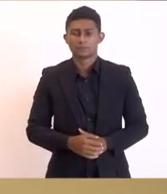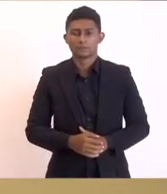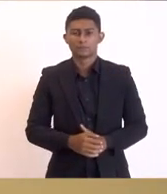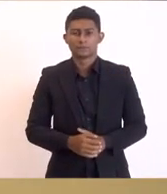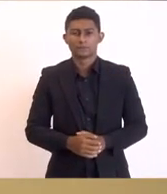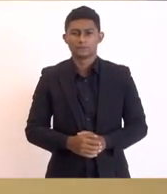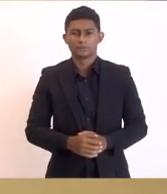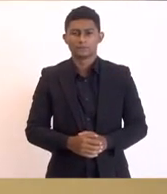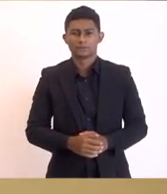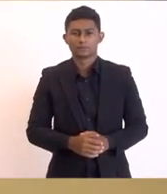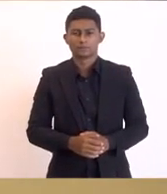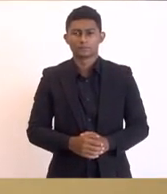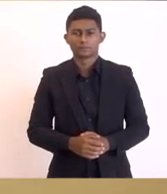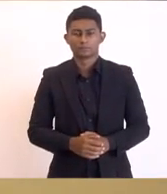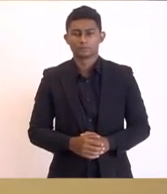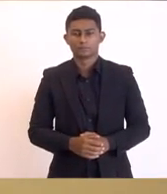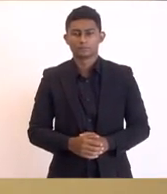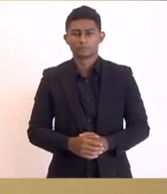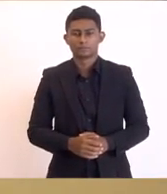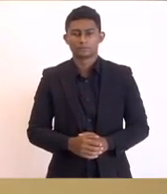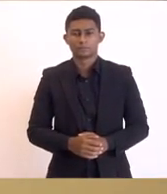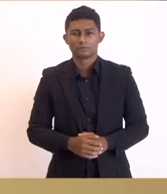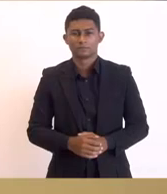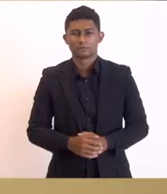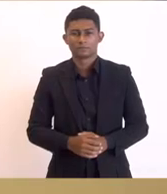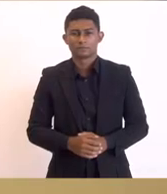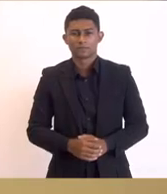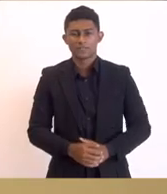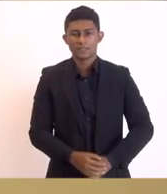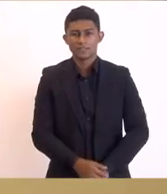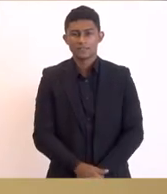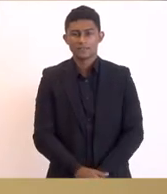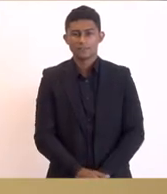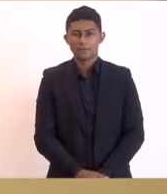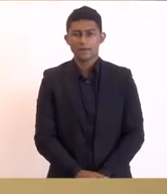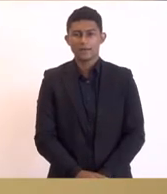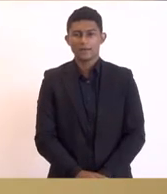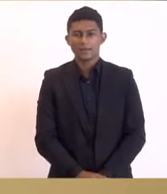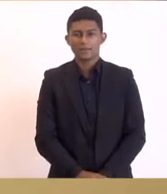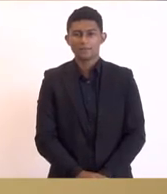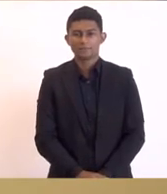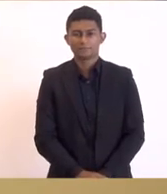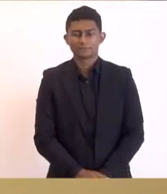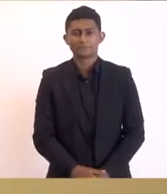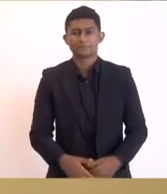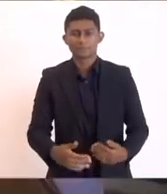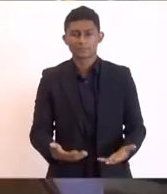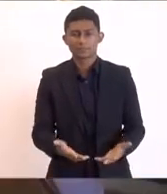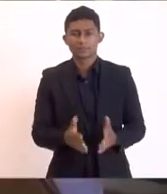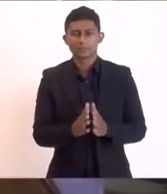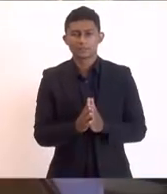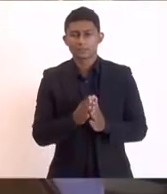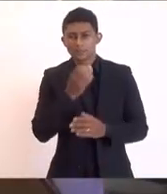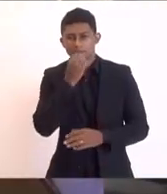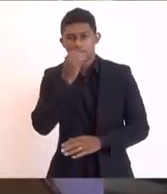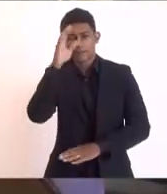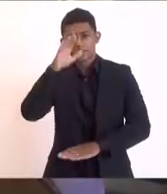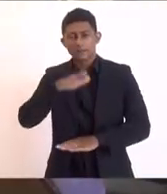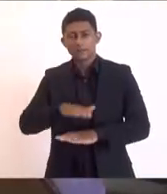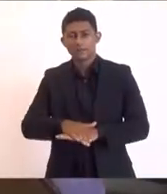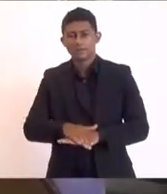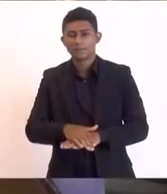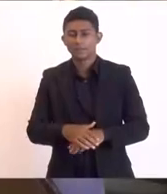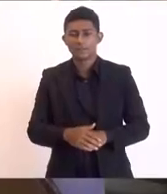Boa tarde a todos. Quero cumprimentar o nosso